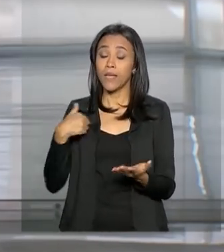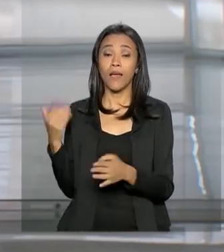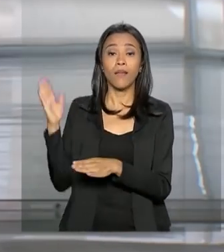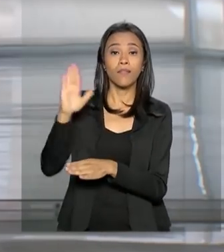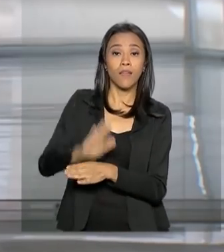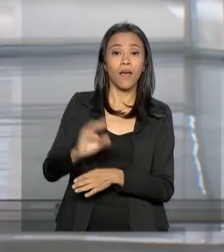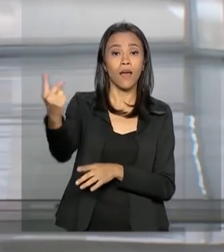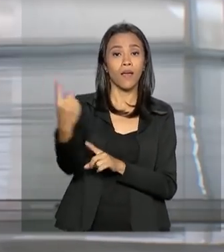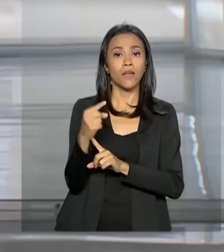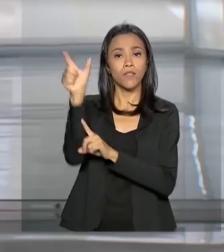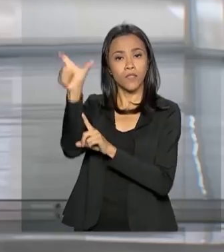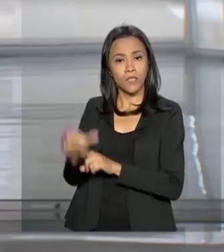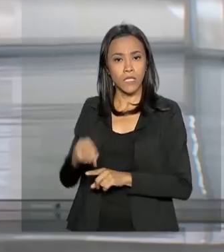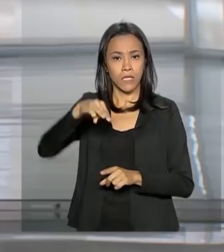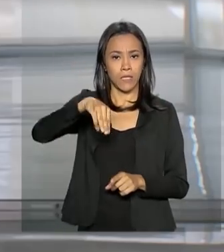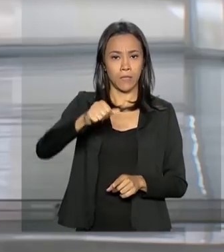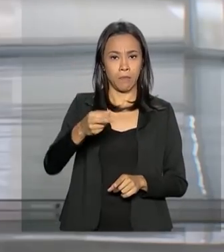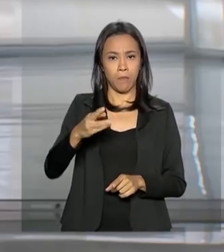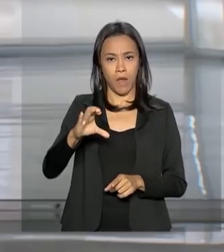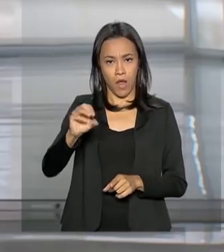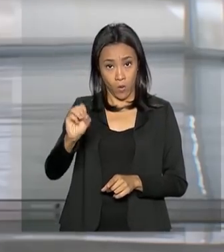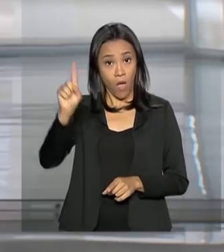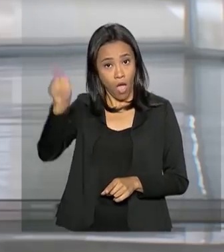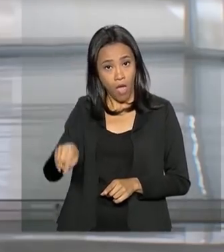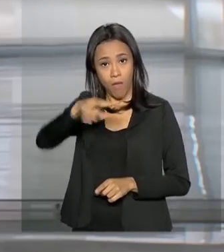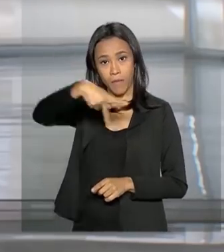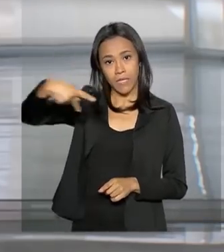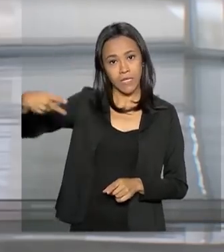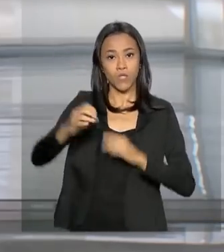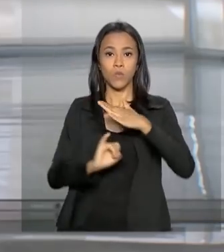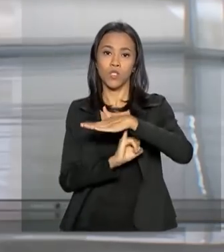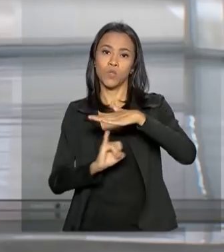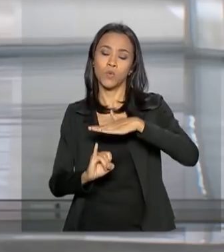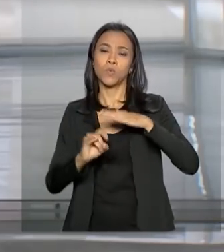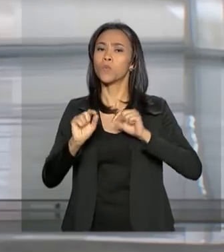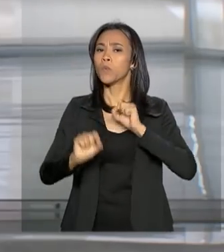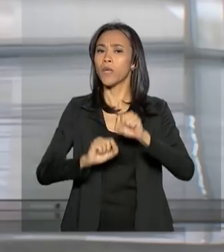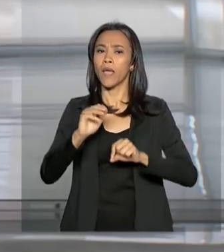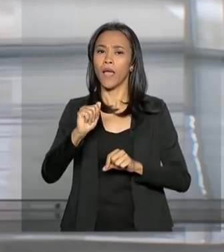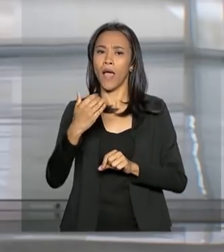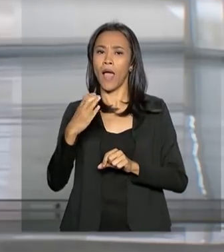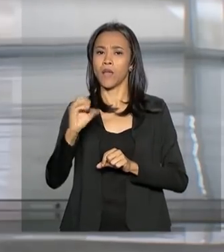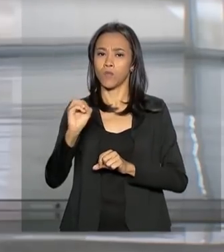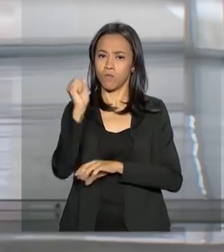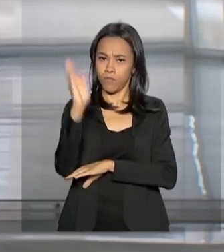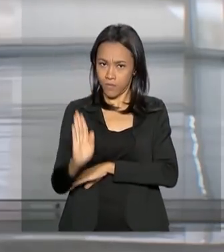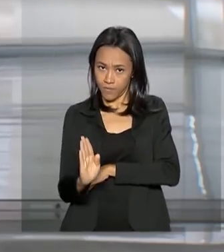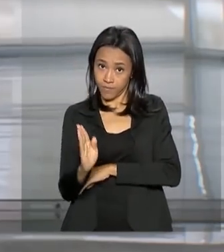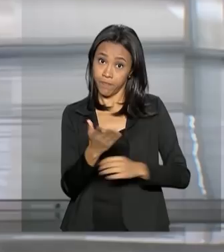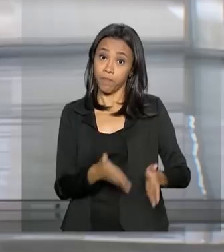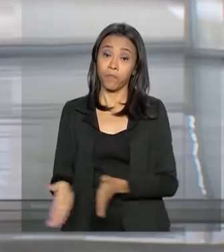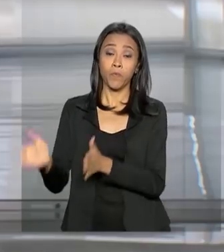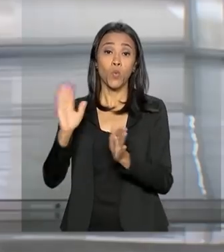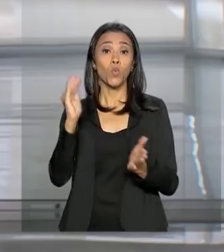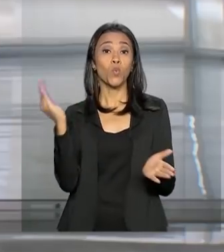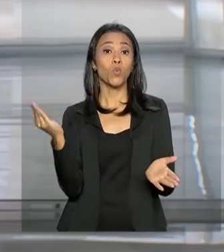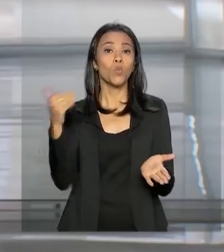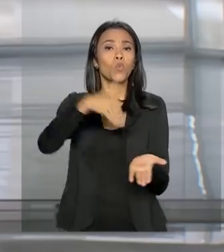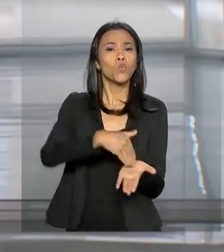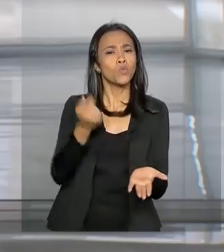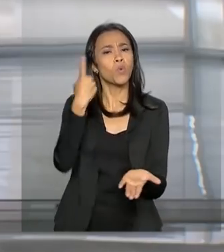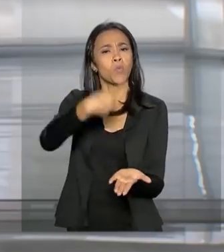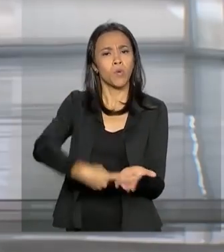Polo de Melo Lopes, presidente executivo do Instituto Aço Brasil. O último compromisso previsto na agenda do